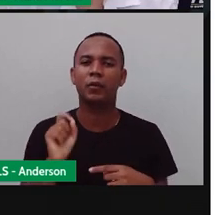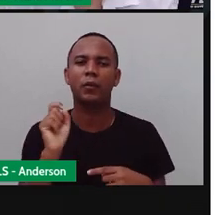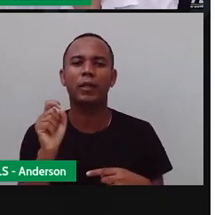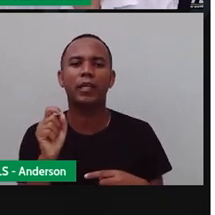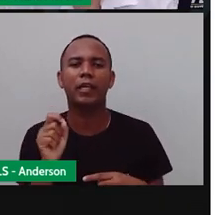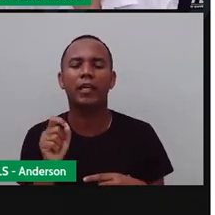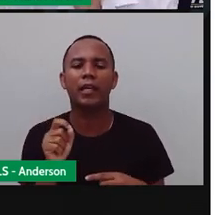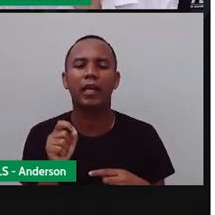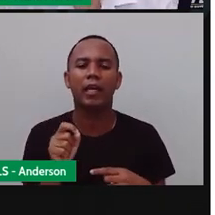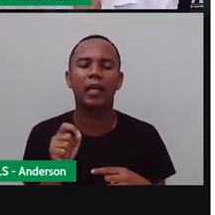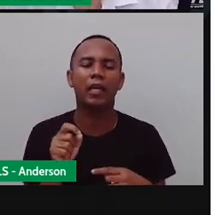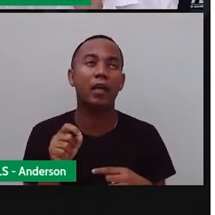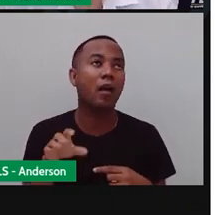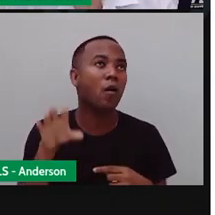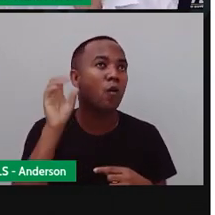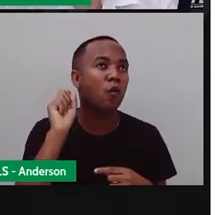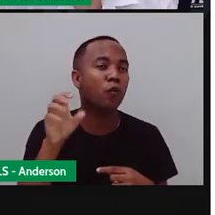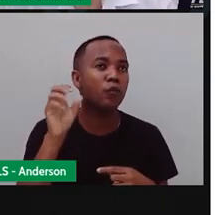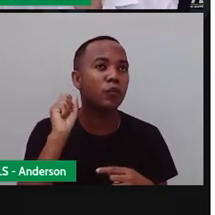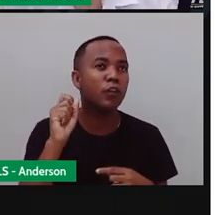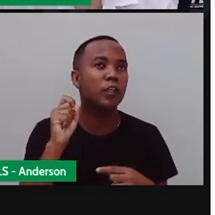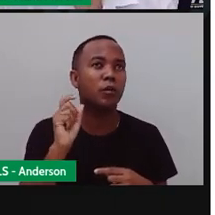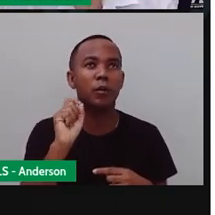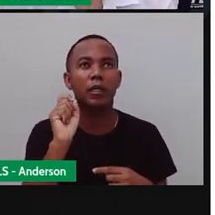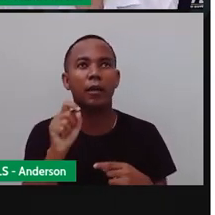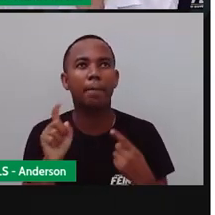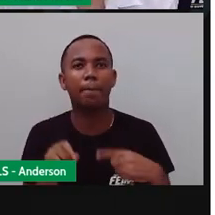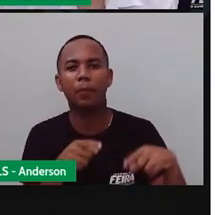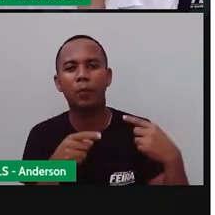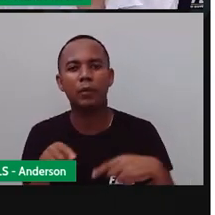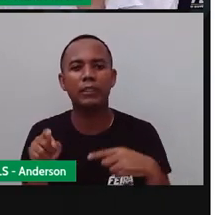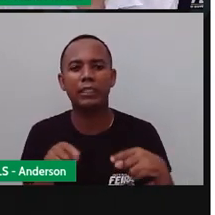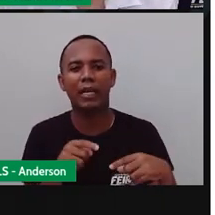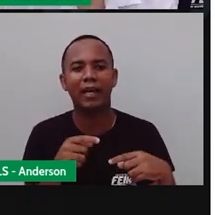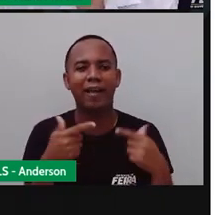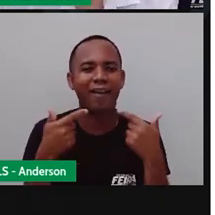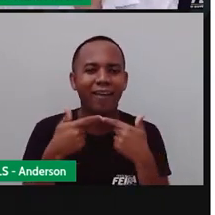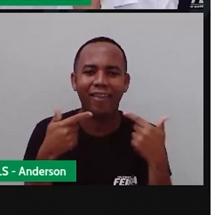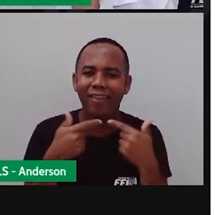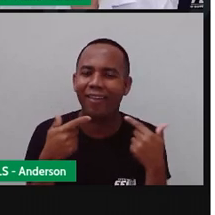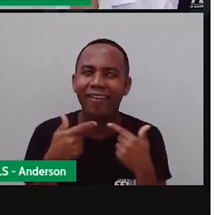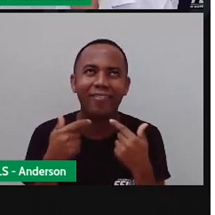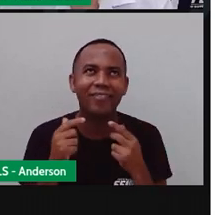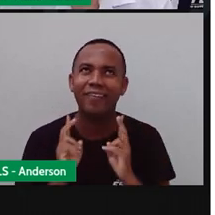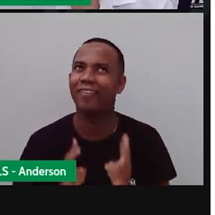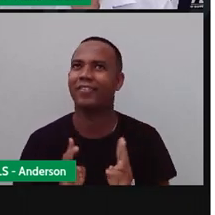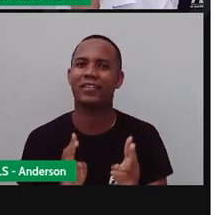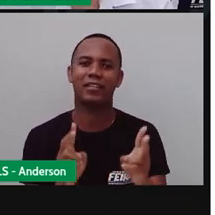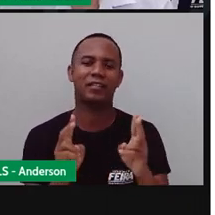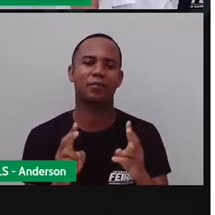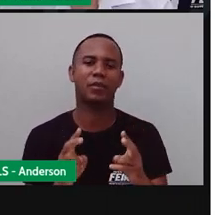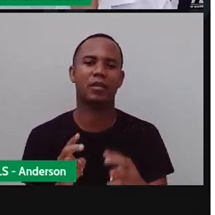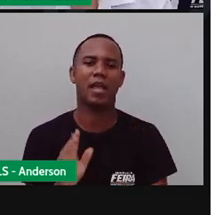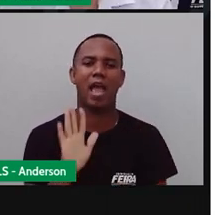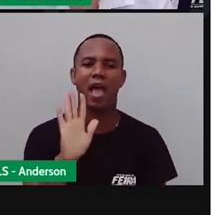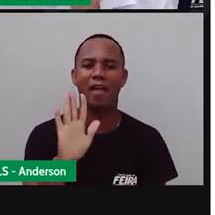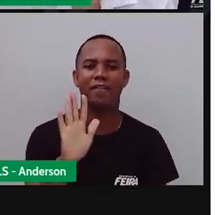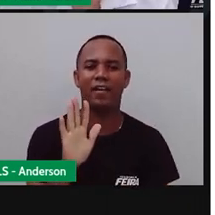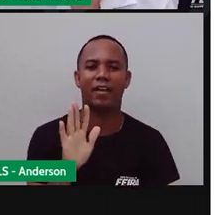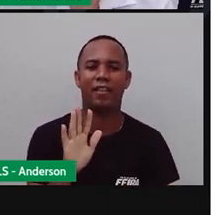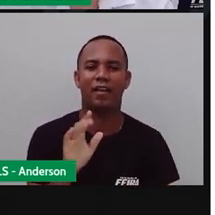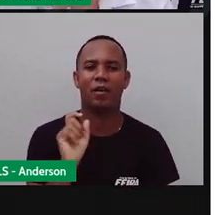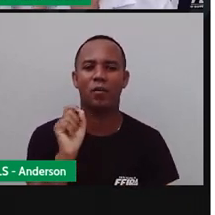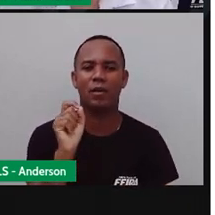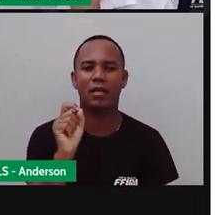ouviu essa? Pois é. Fala mansa, rindo à toa. Então, quando a gente coloca ha, ha, ha, ha, ha, ha,